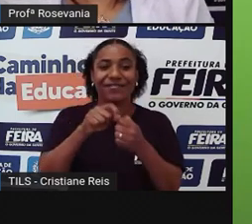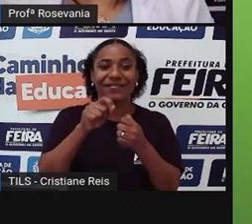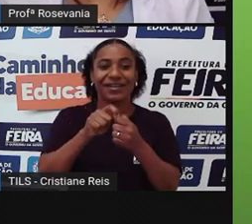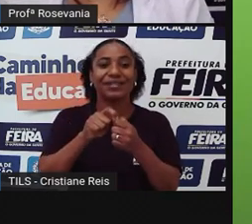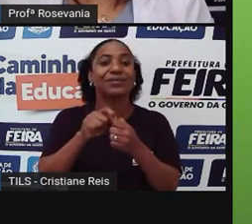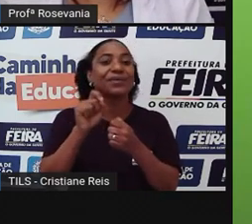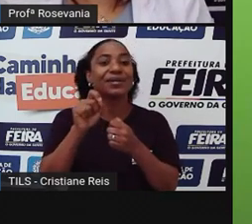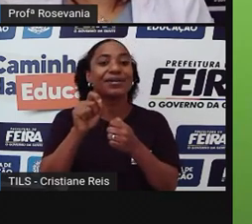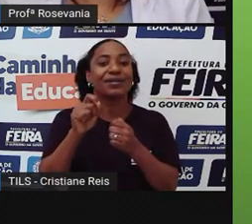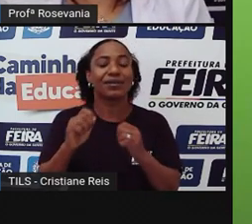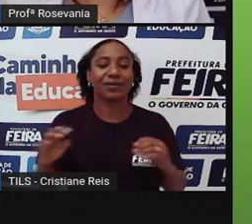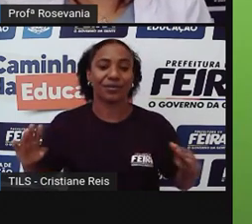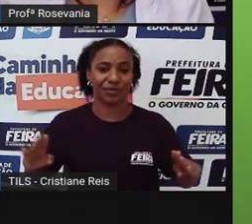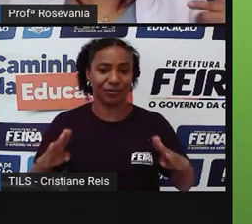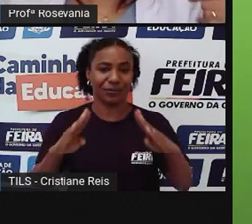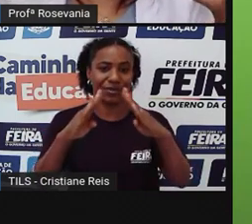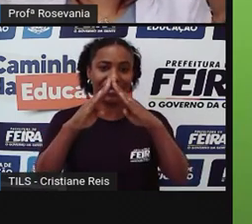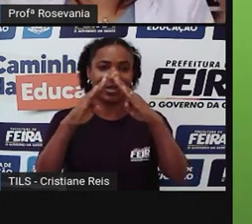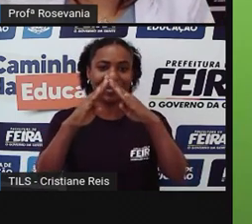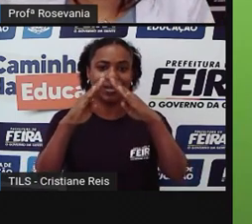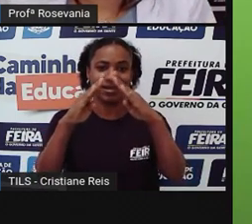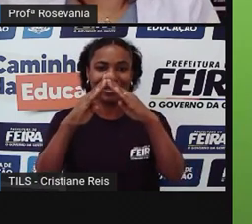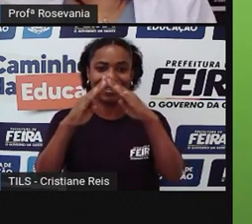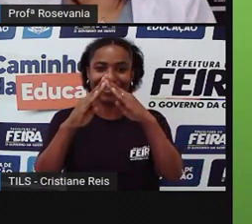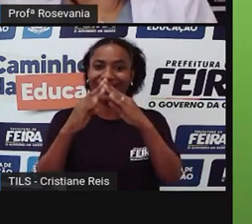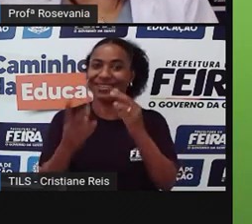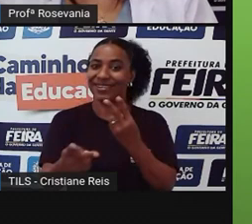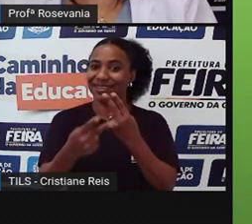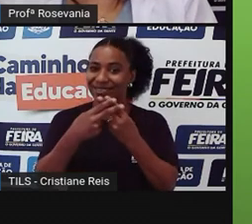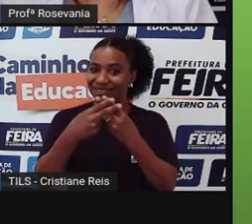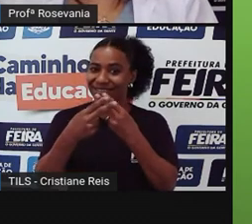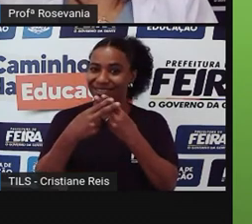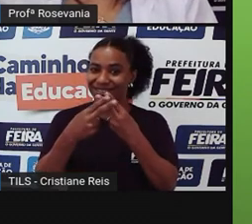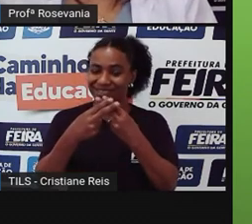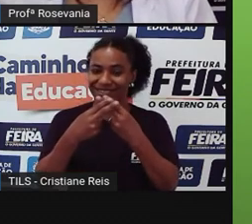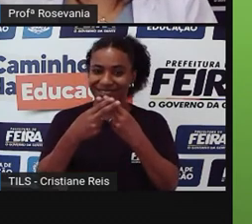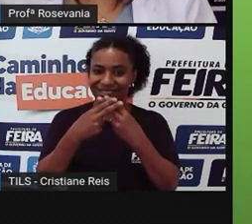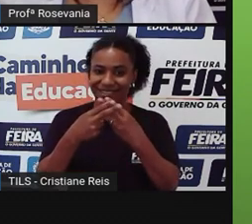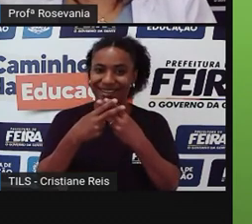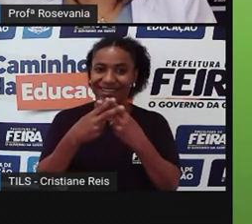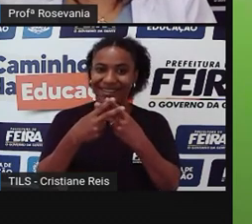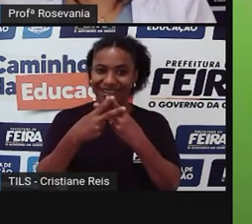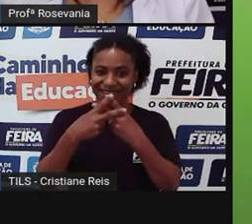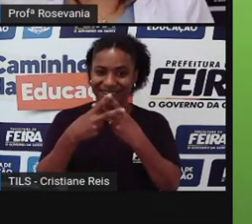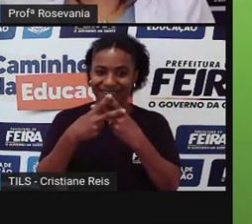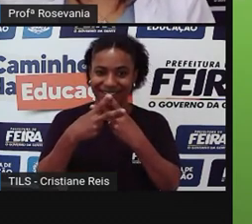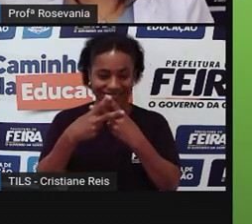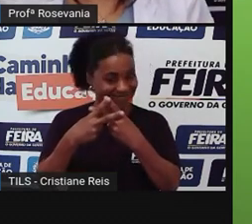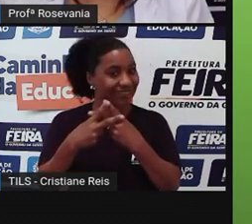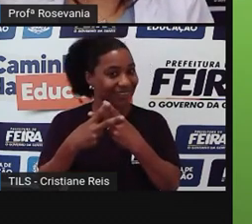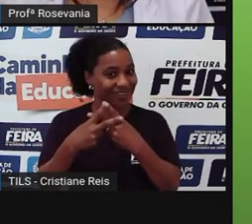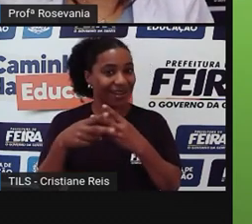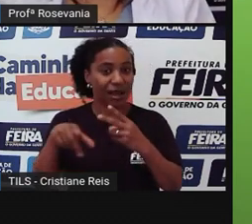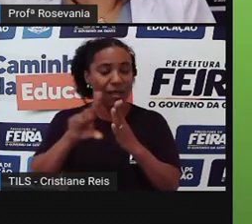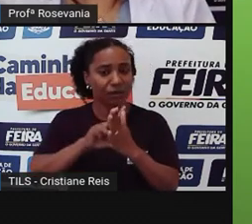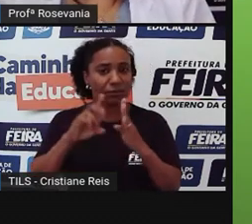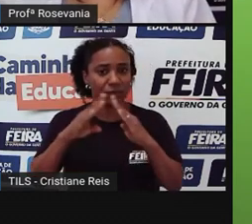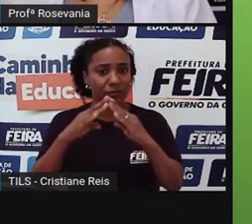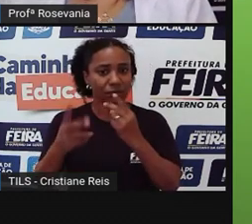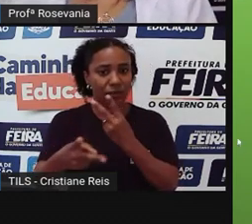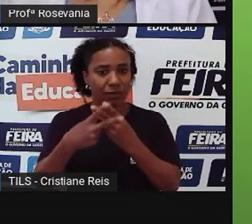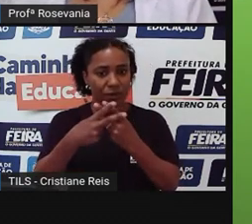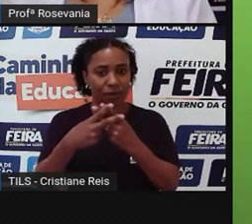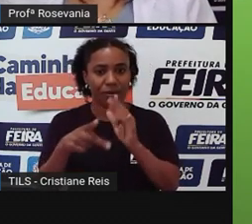gente pegou o prédio que antes era a cadeia municipal, que esse prédio aqui, né, no passado era a cadeia municipal,